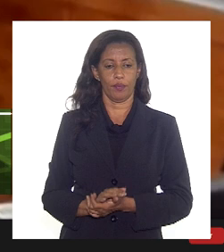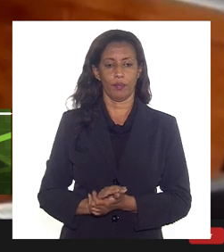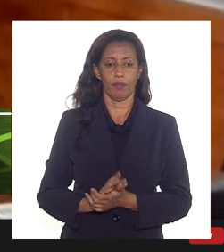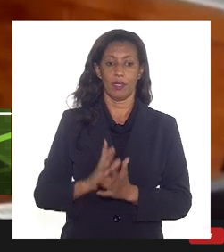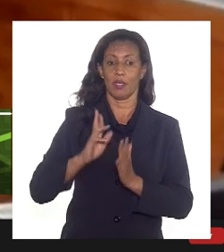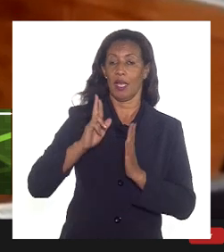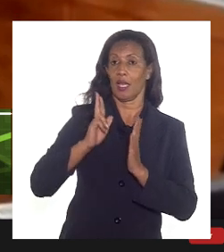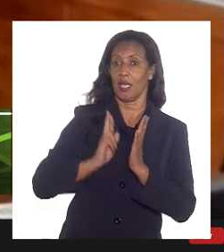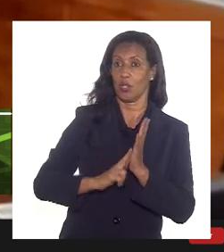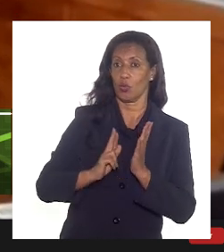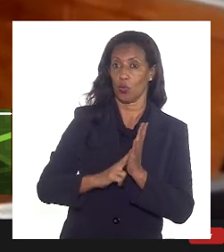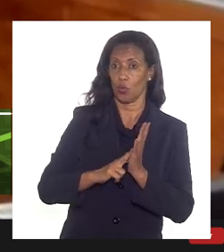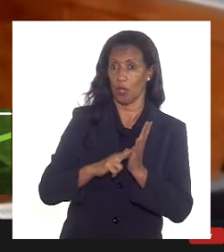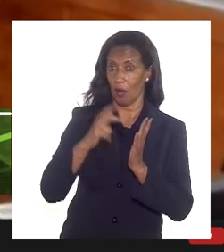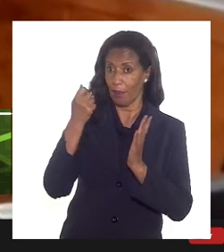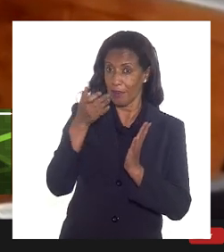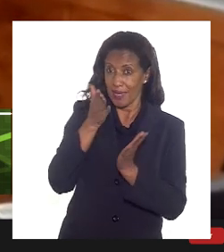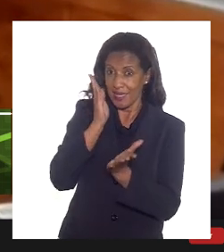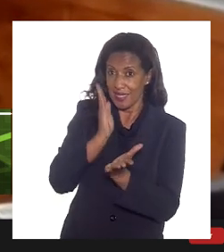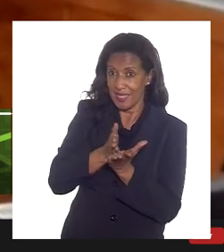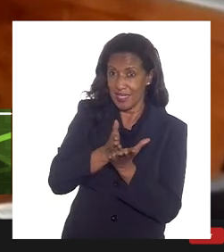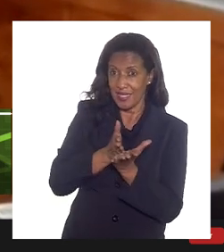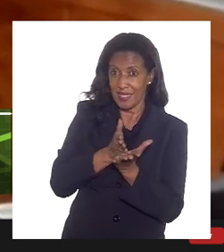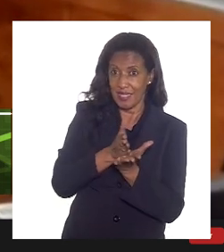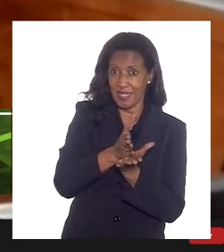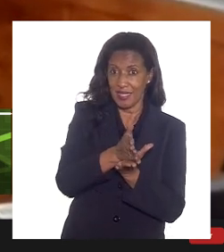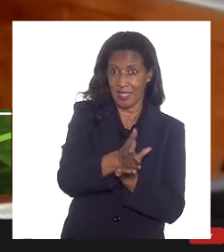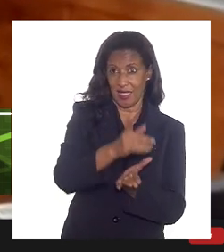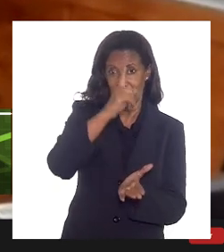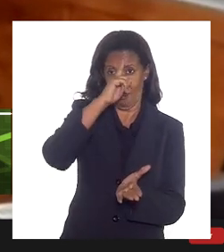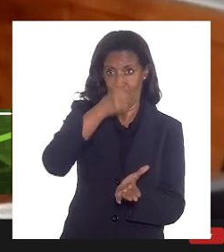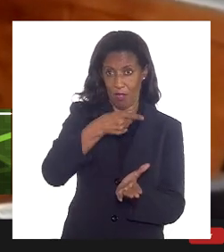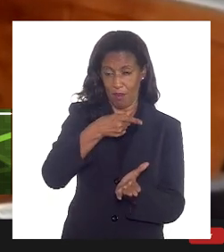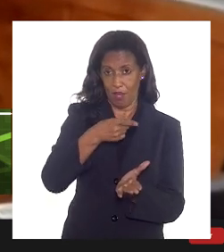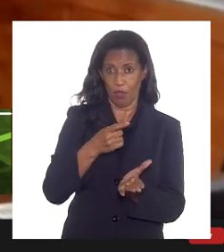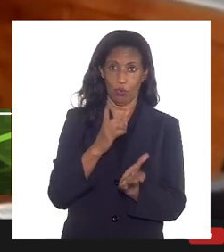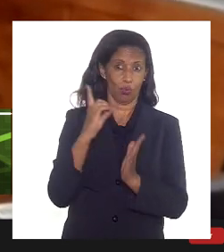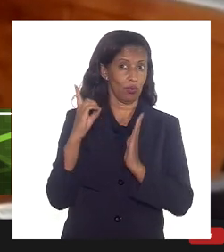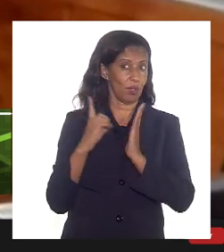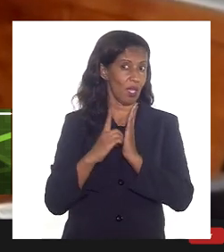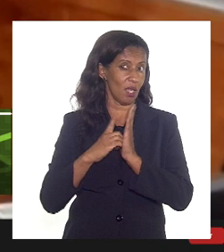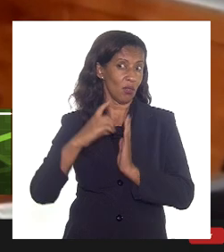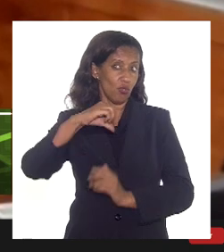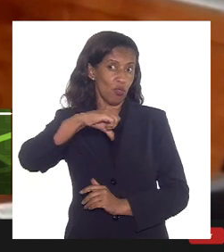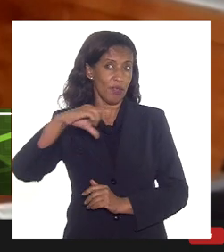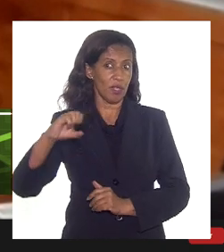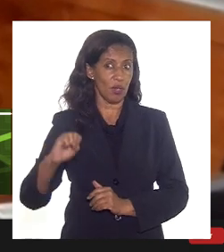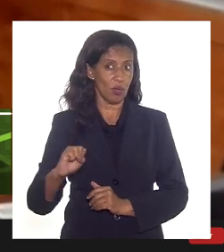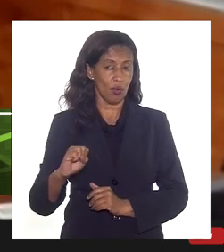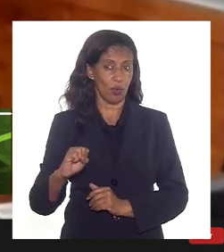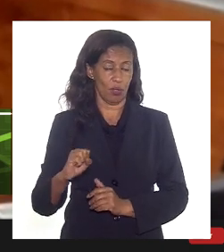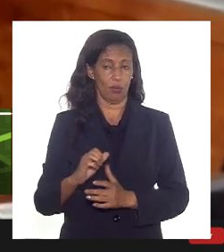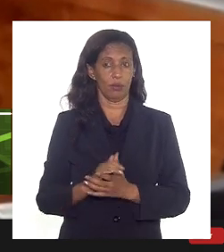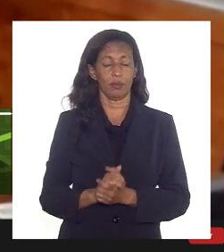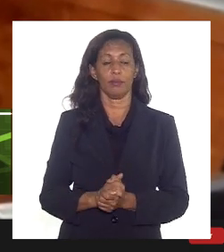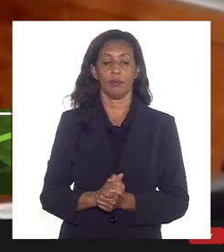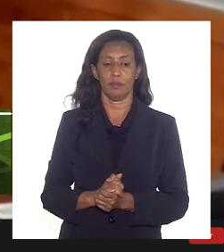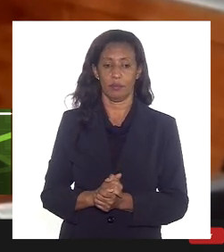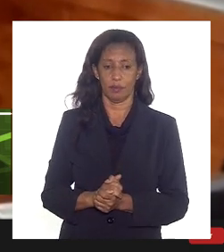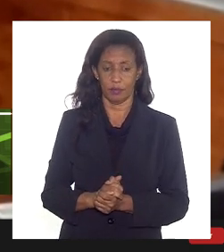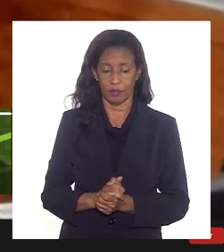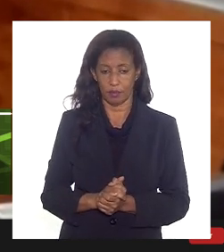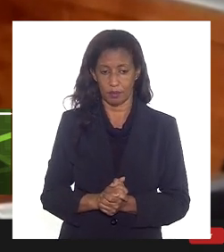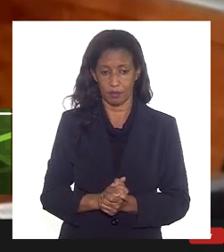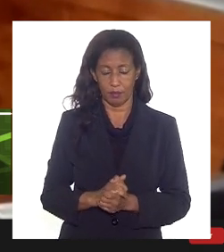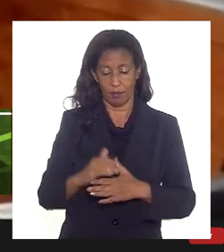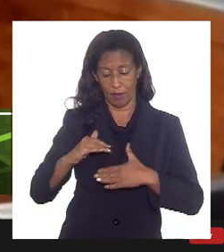12, ela tem que seguir os mandamentos do decreto de 98, 2.705. E